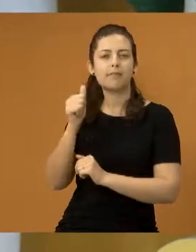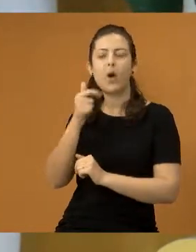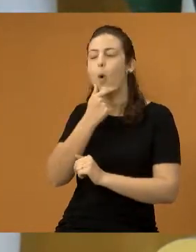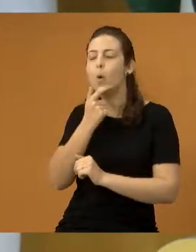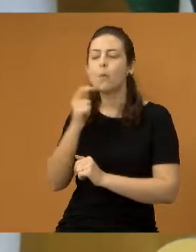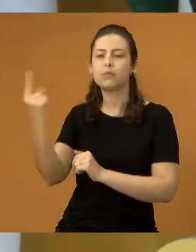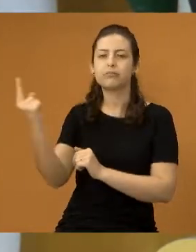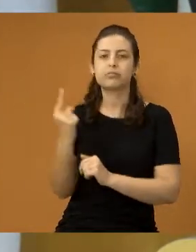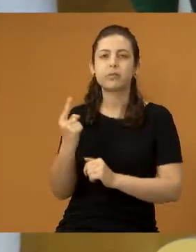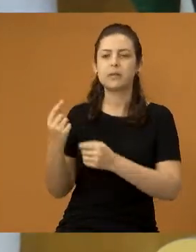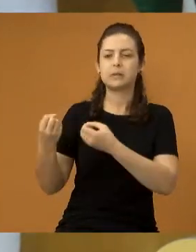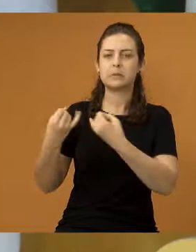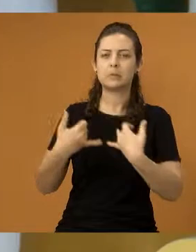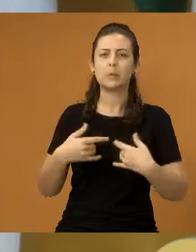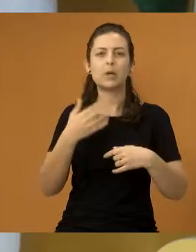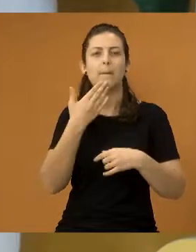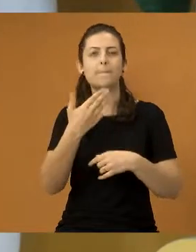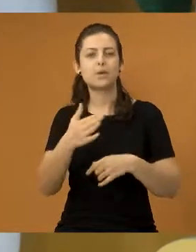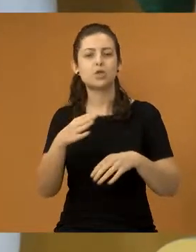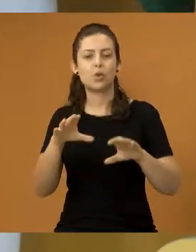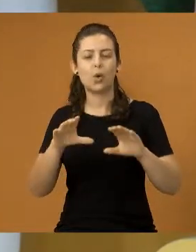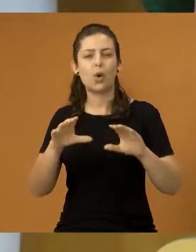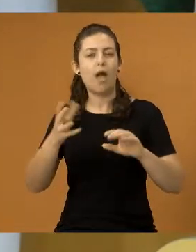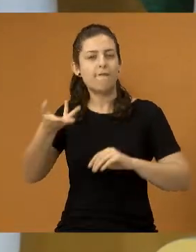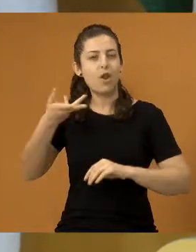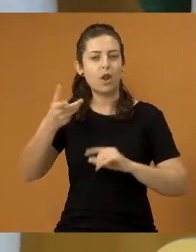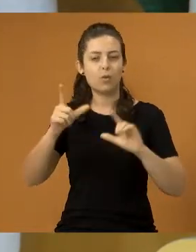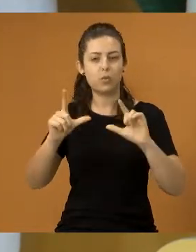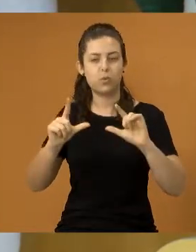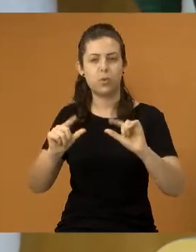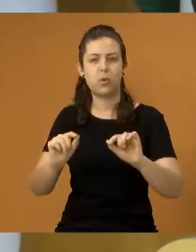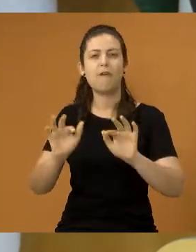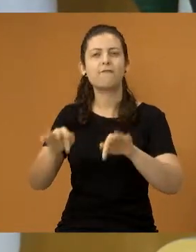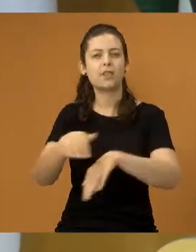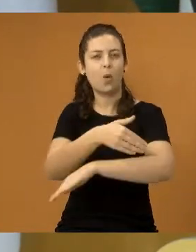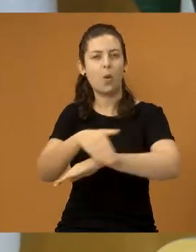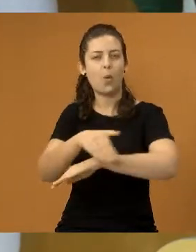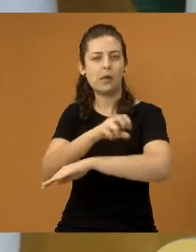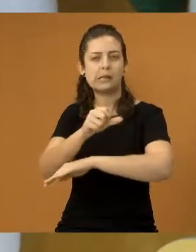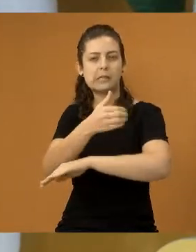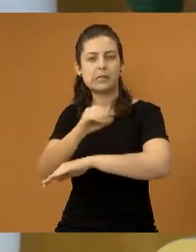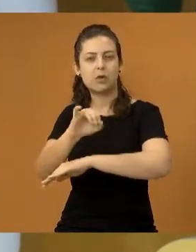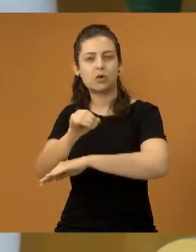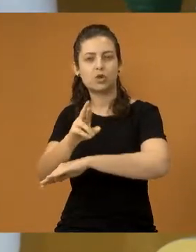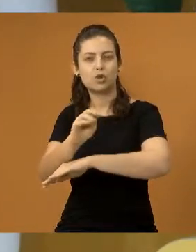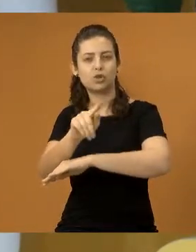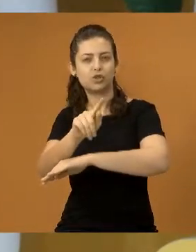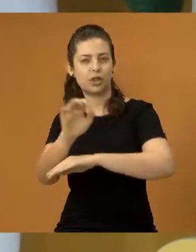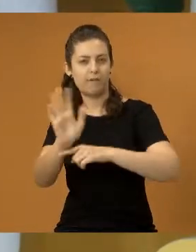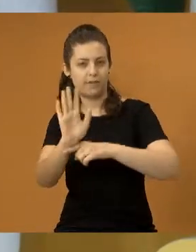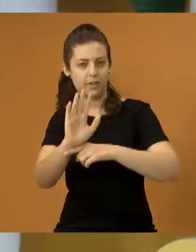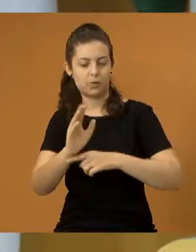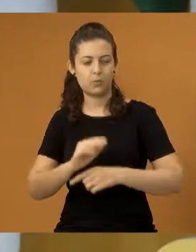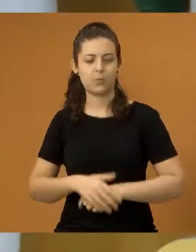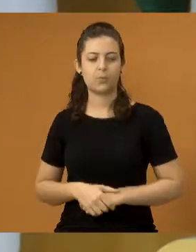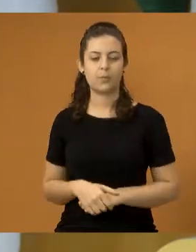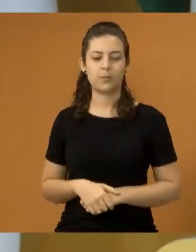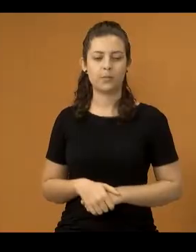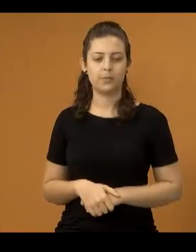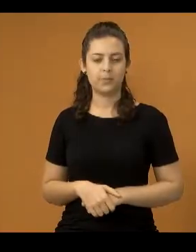presente aqui, que trouxe para a gente o pedido no redutor de velocidade, no final ali da Avenida São Jorge. Pode colocar o vídeo do Henrique, por favor.